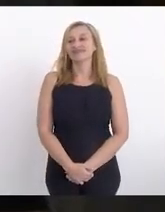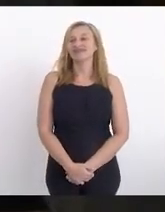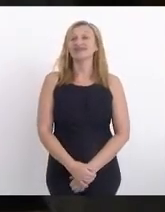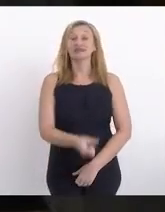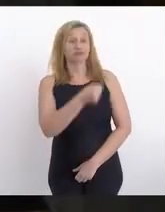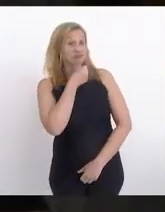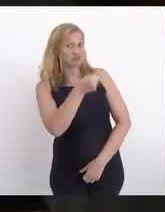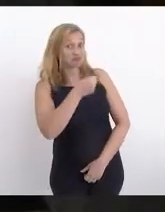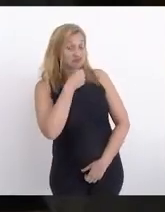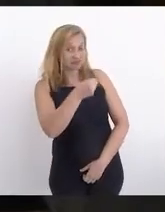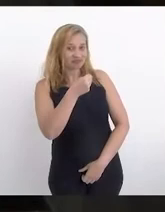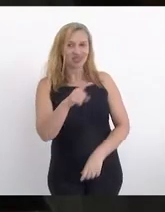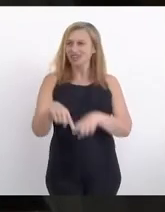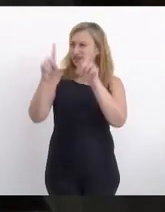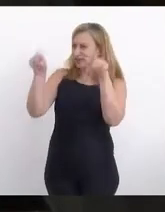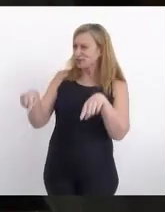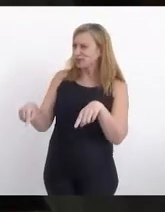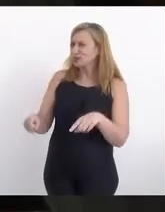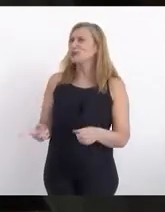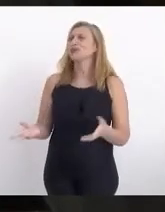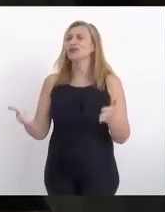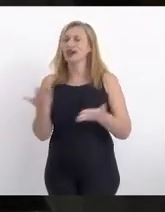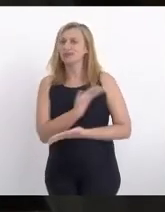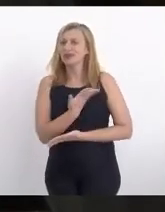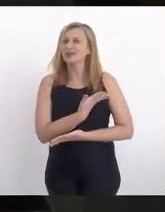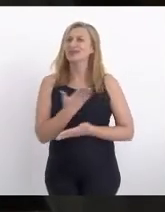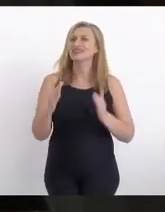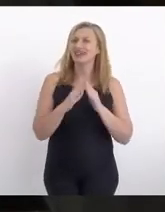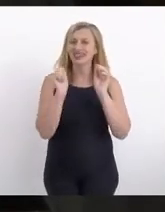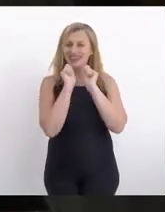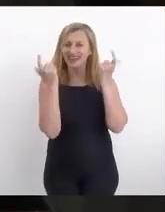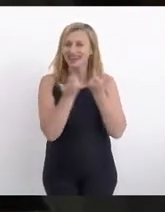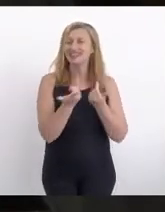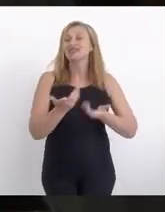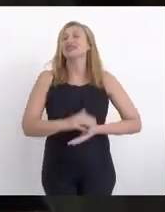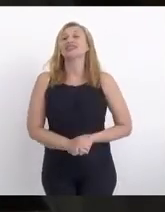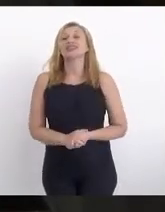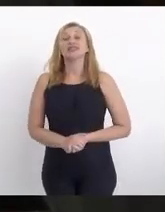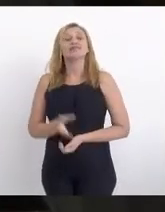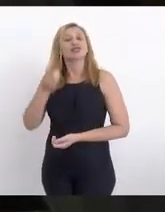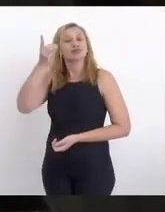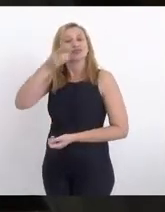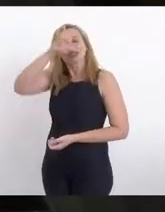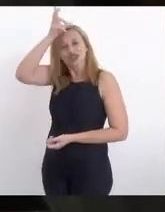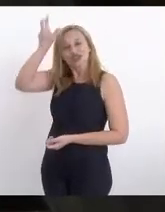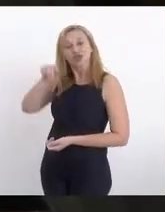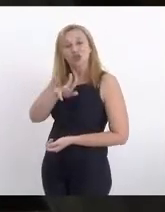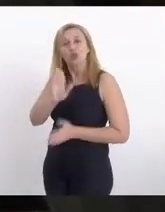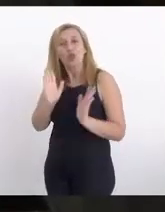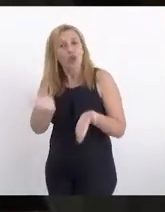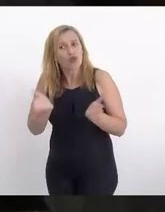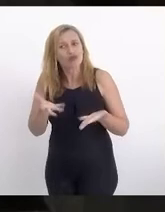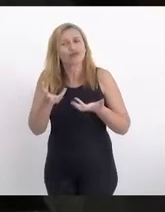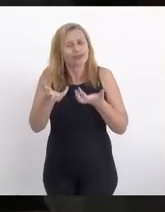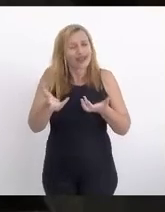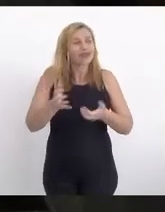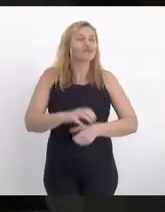imprensa, e servidores e servidoras, colegas de trabalho da Assembleia. deputada Tia Ju, hoje eu quero